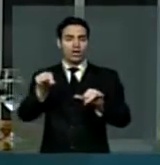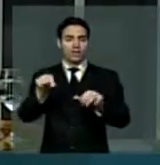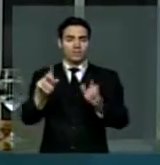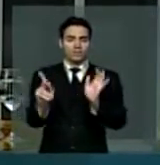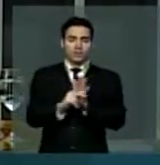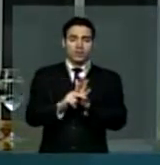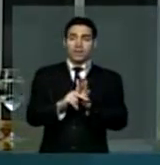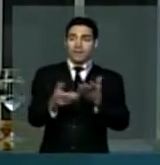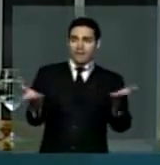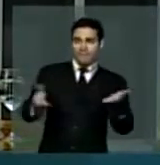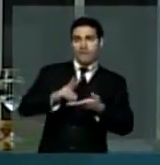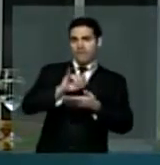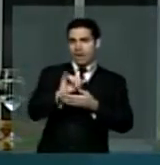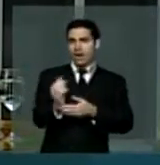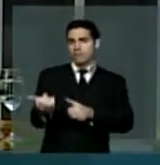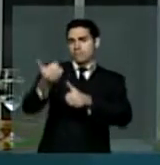PT,